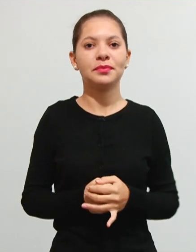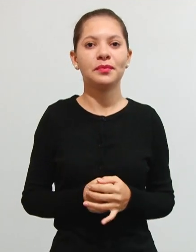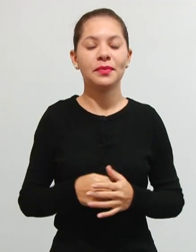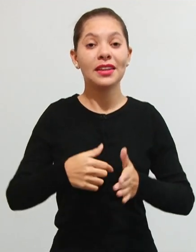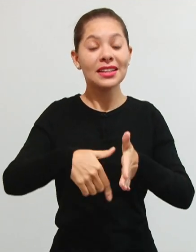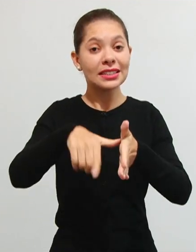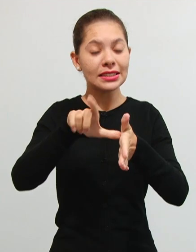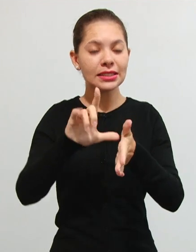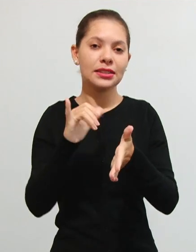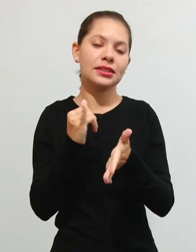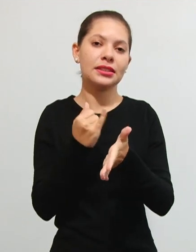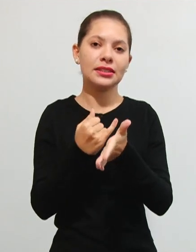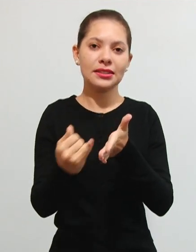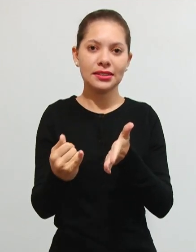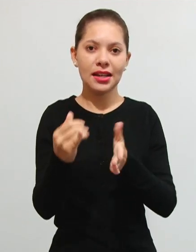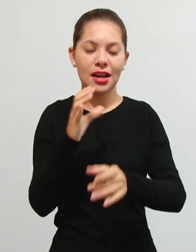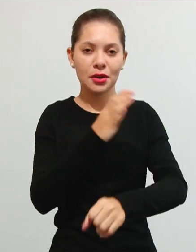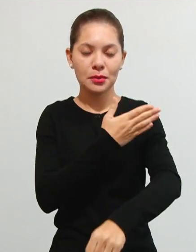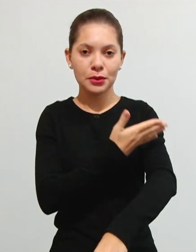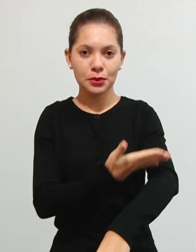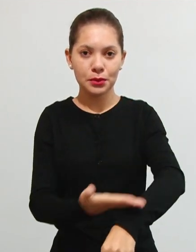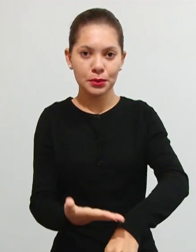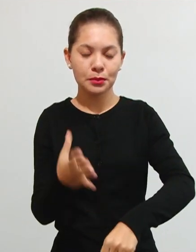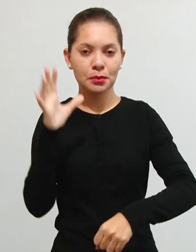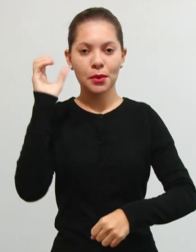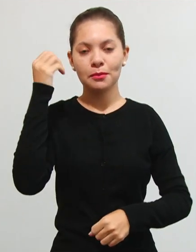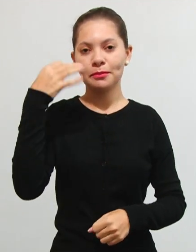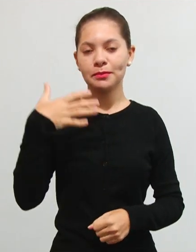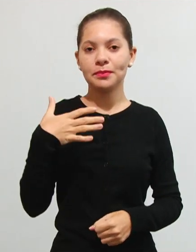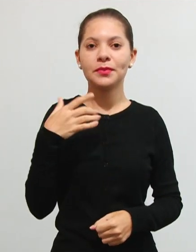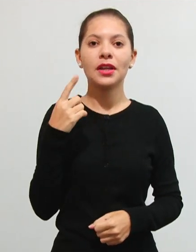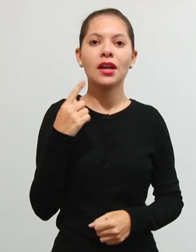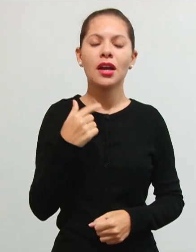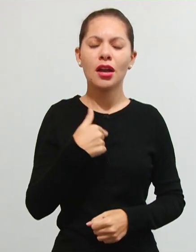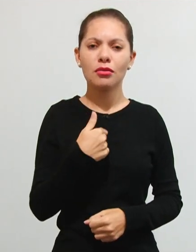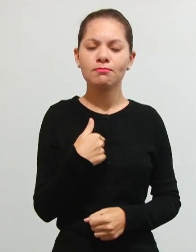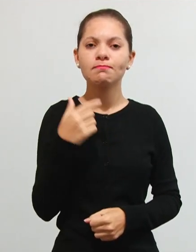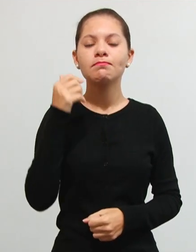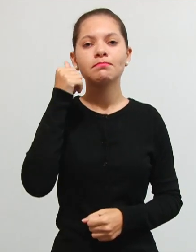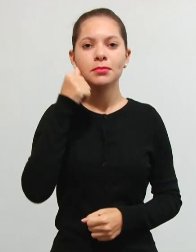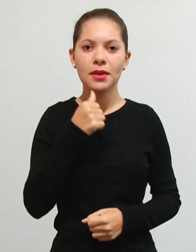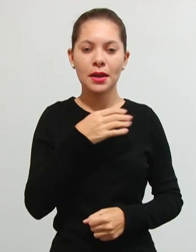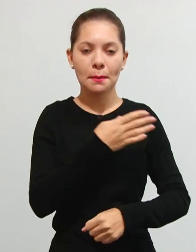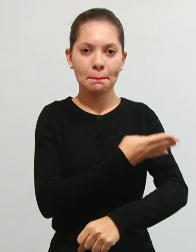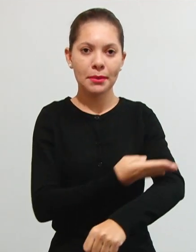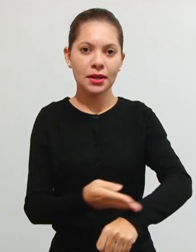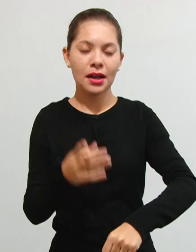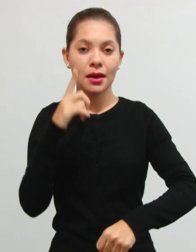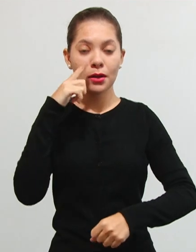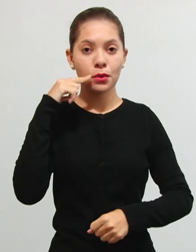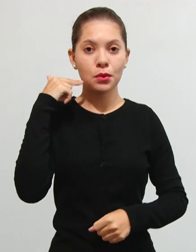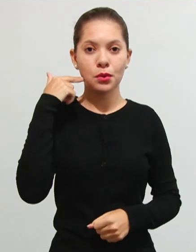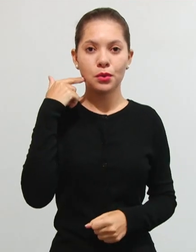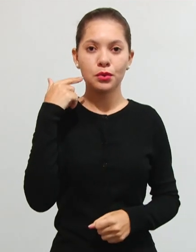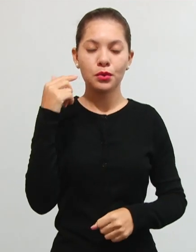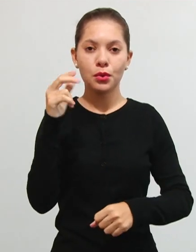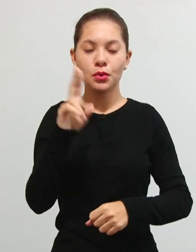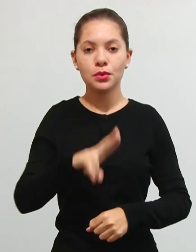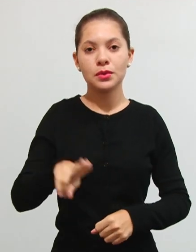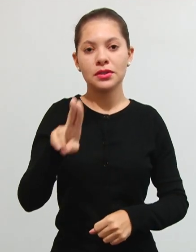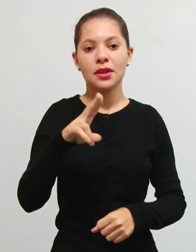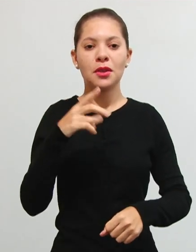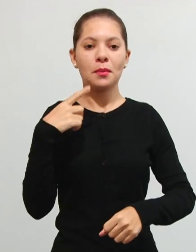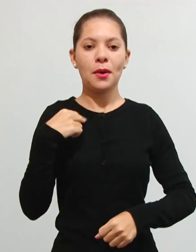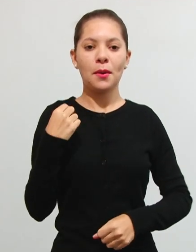antes de a gente dar início, como de costume, eu farei a minha áudio descrição. Sou uma mulher branca, tenho os cabelos loiros, estou trajando uma